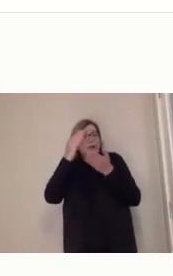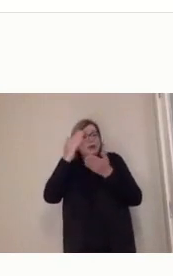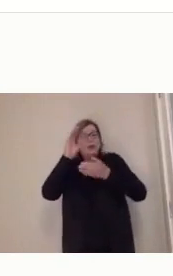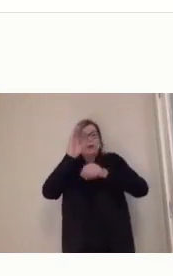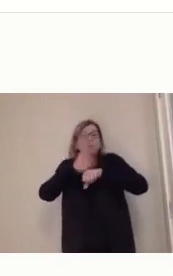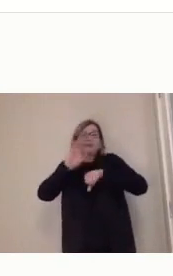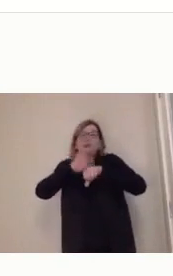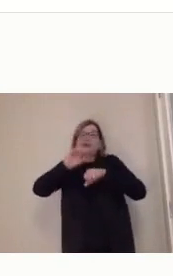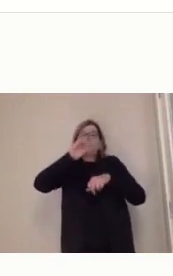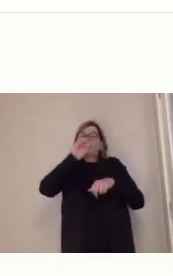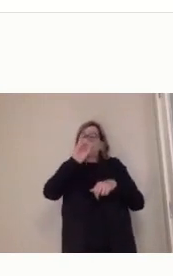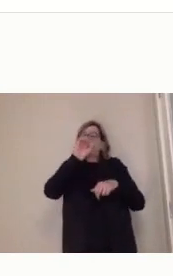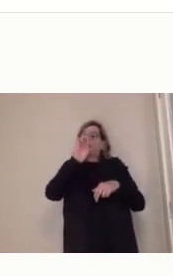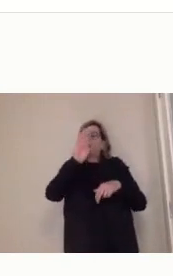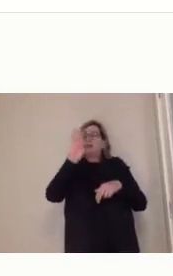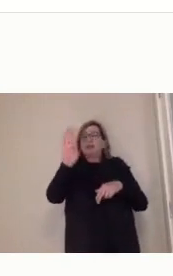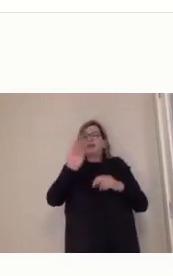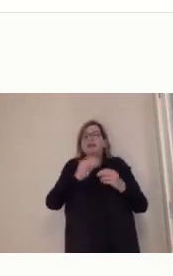agregando, né?